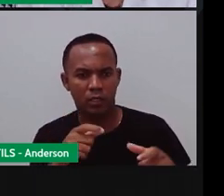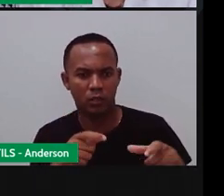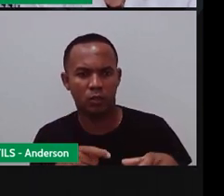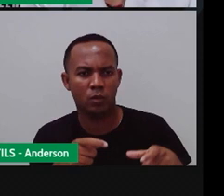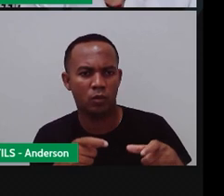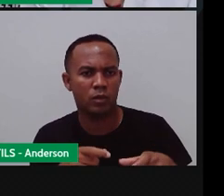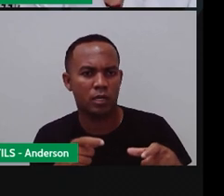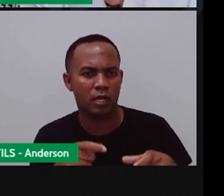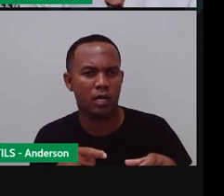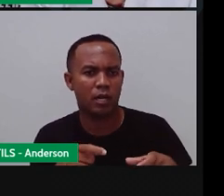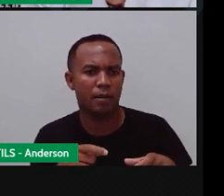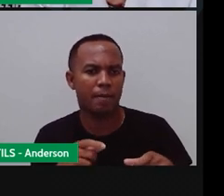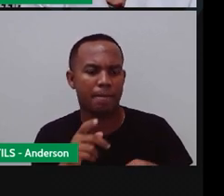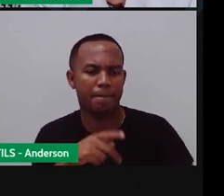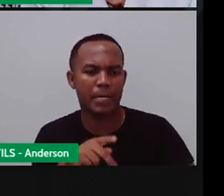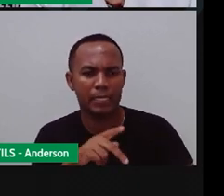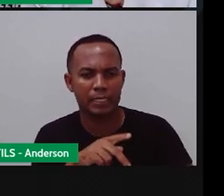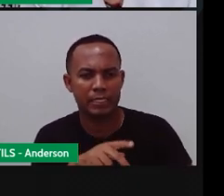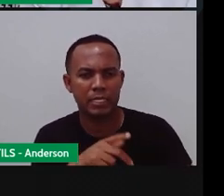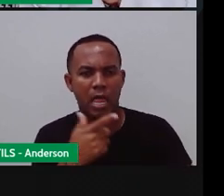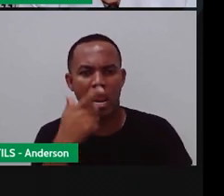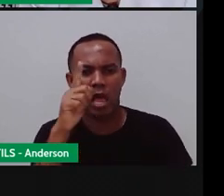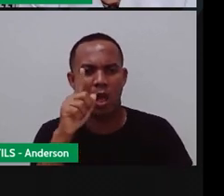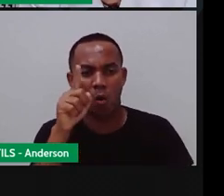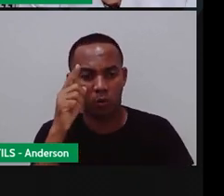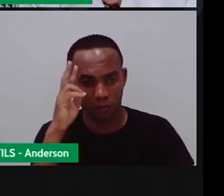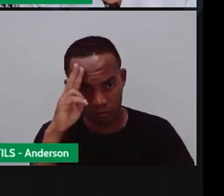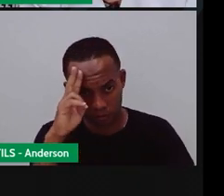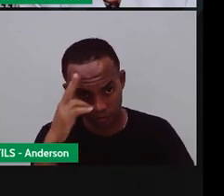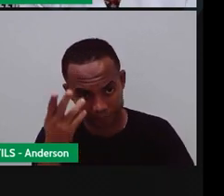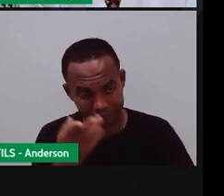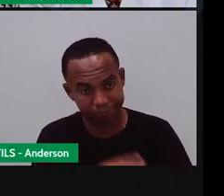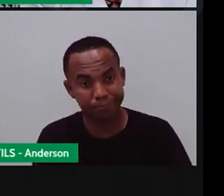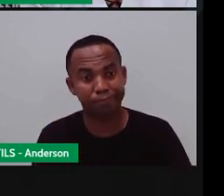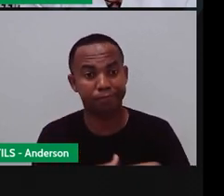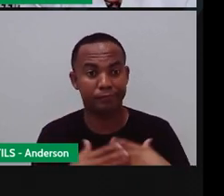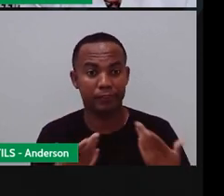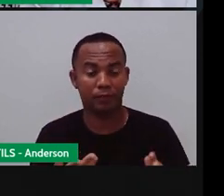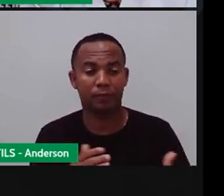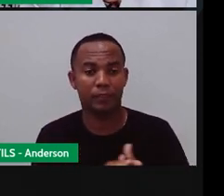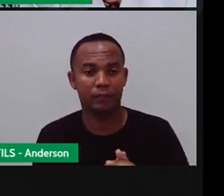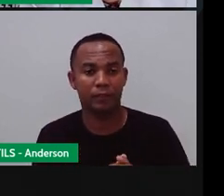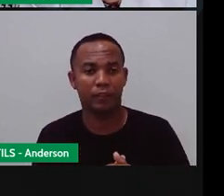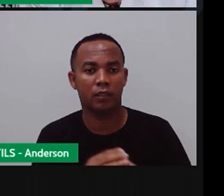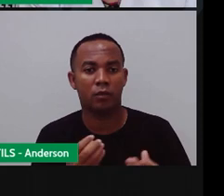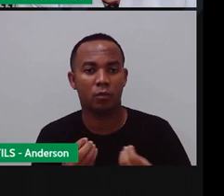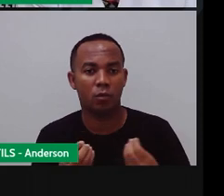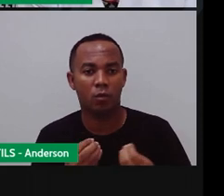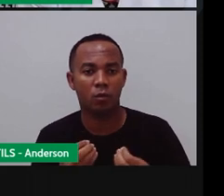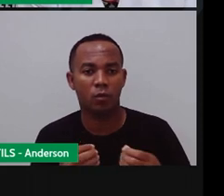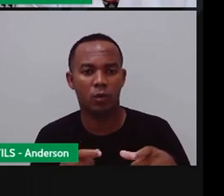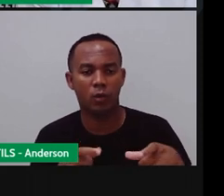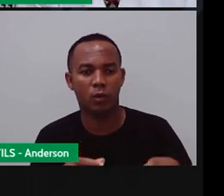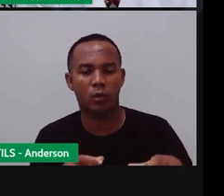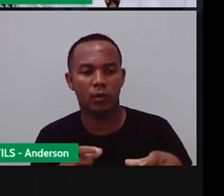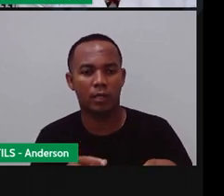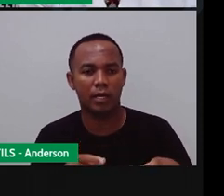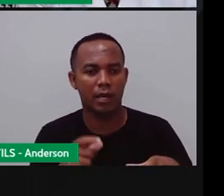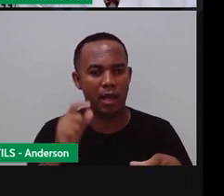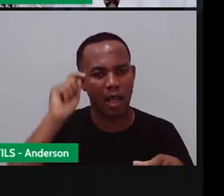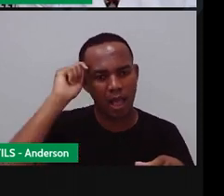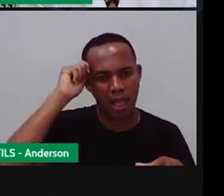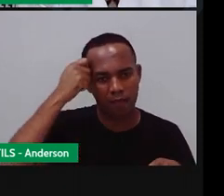que é um clima bem mais frio lembra quando a prova falou sobre os indígenas né e sobre o continente africano que quando